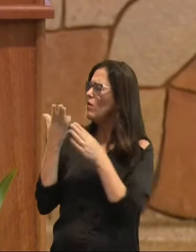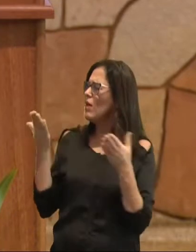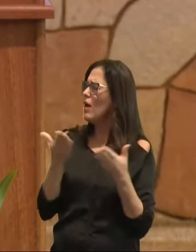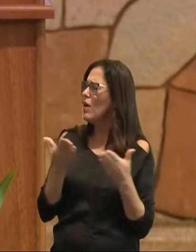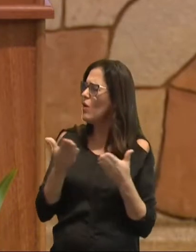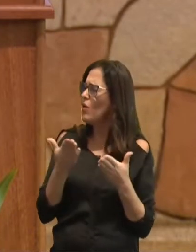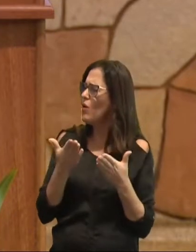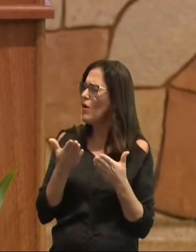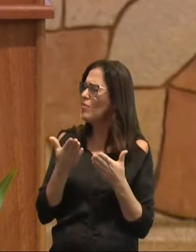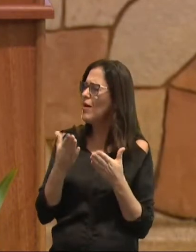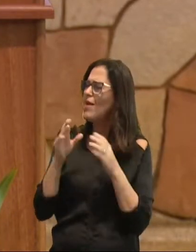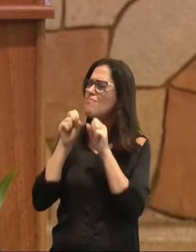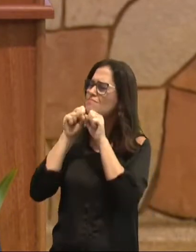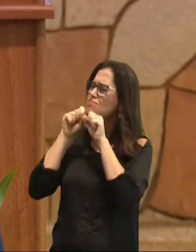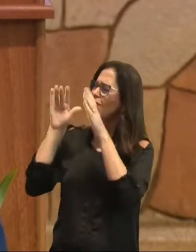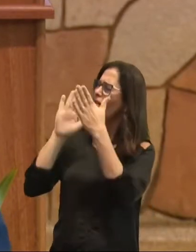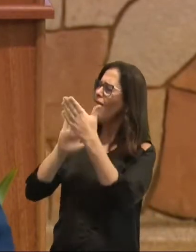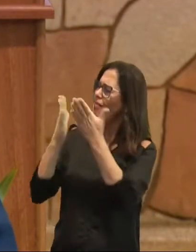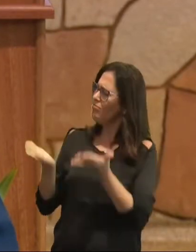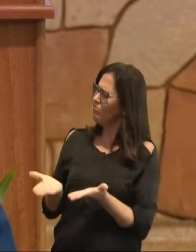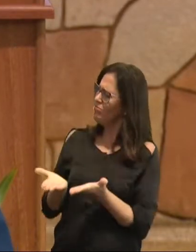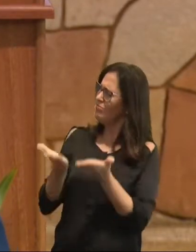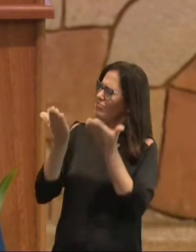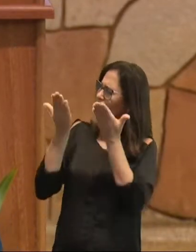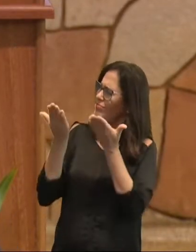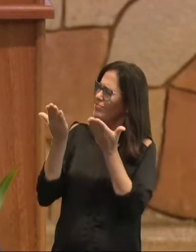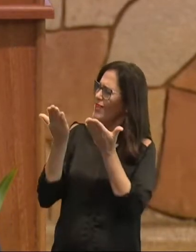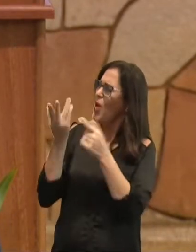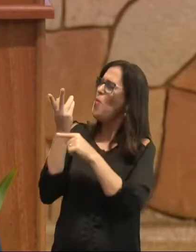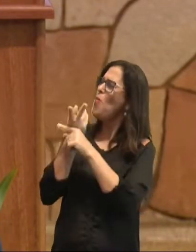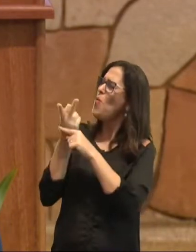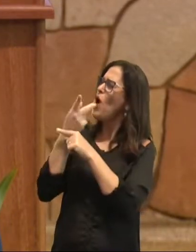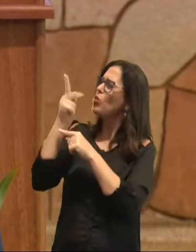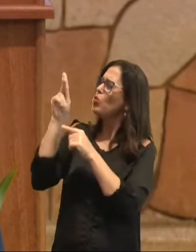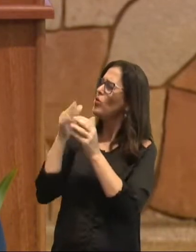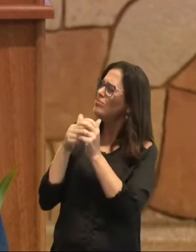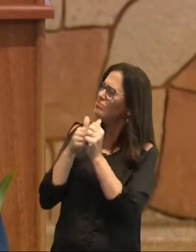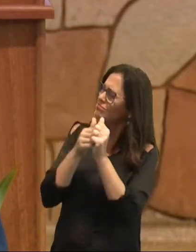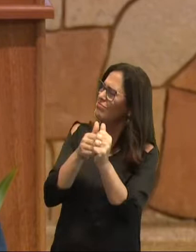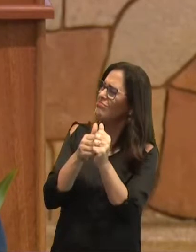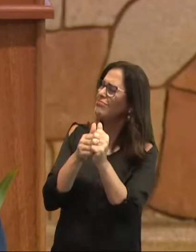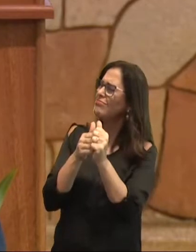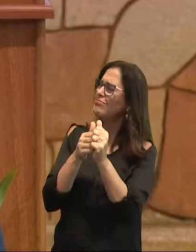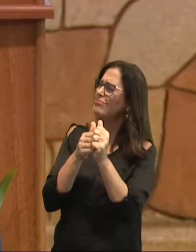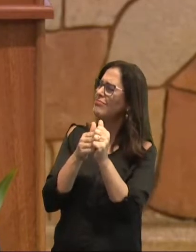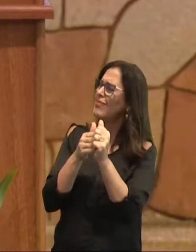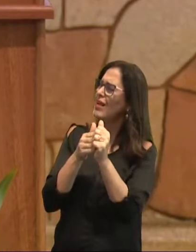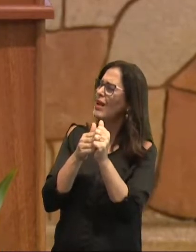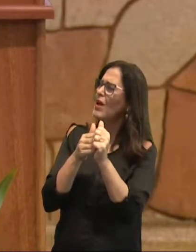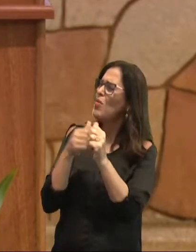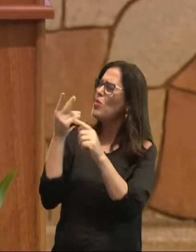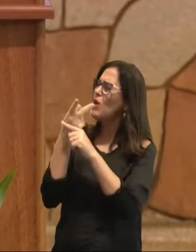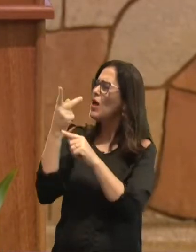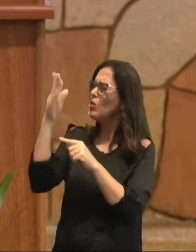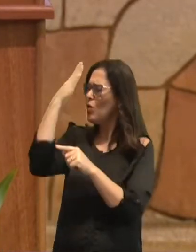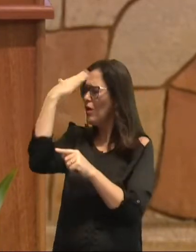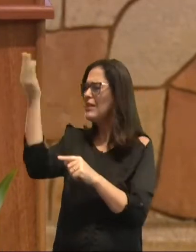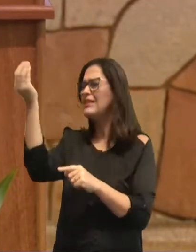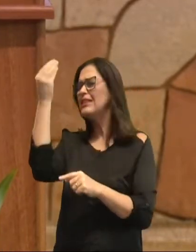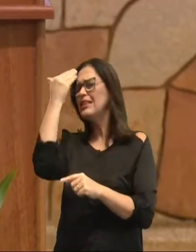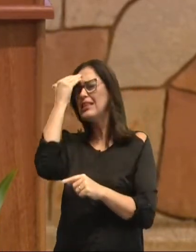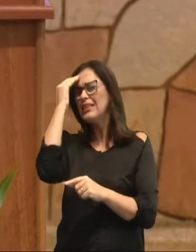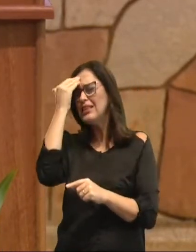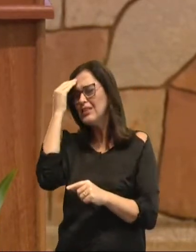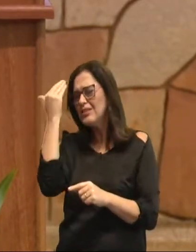Senhor Deus, para Te bem dizer, para Te exaltar, para buscar a Tua direção, para buscar a sabedoria, o entendimento,